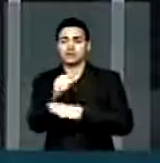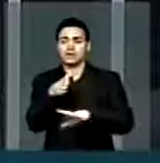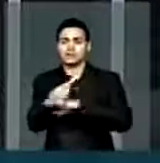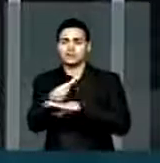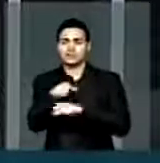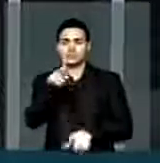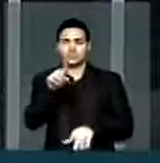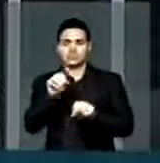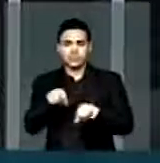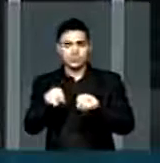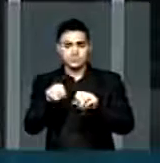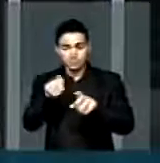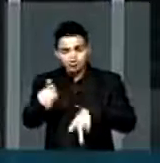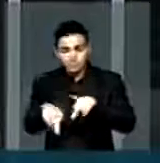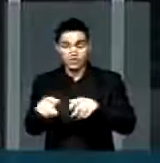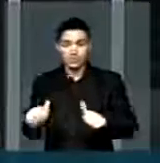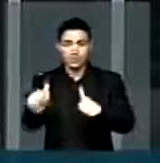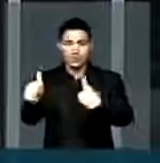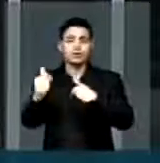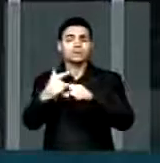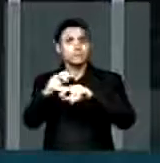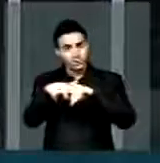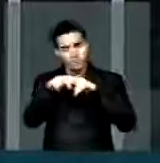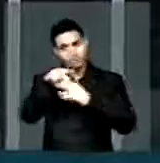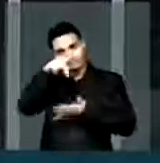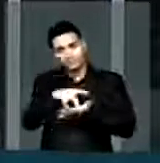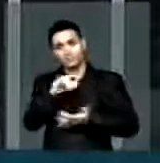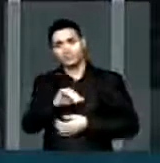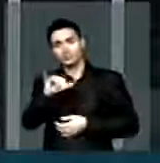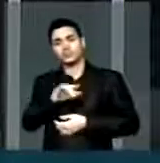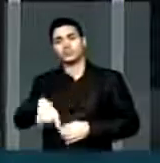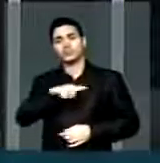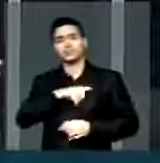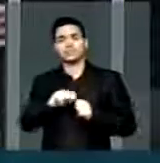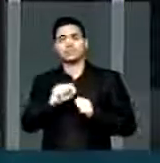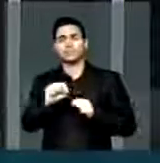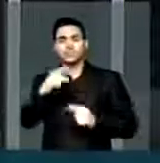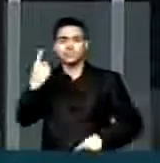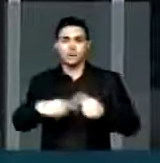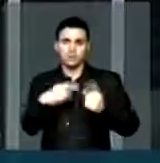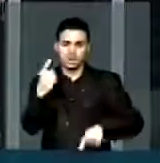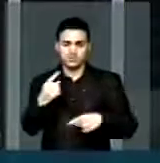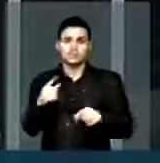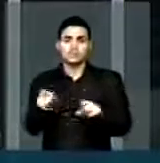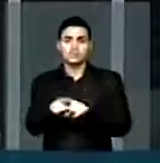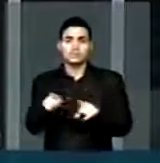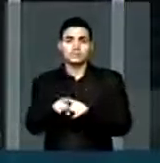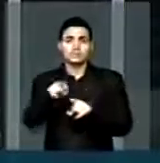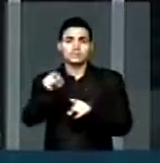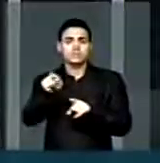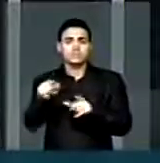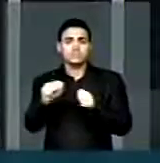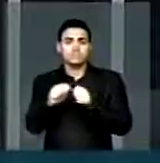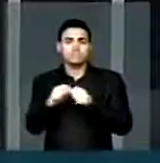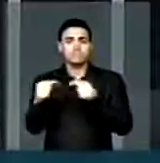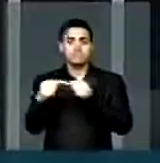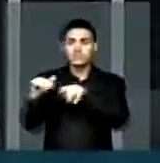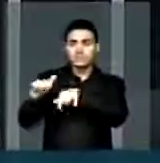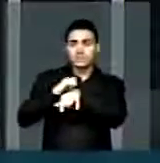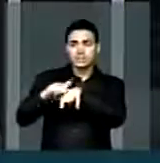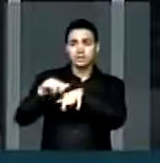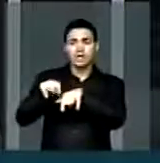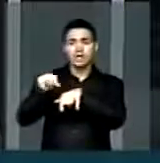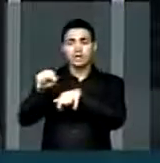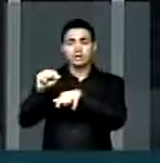pública de qualidade. E, para isso, era importante que a gente fizesse esse debate e chegasse a esse norte estratégico. Um